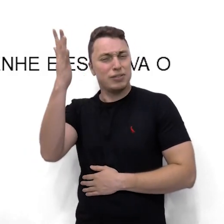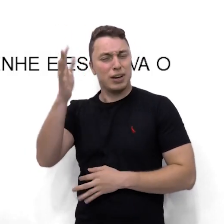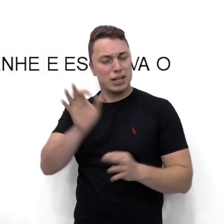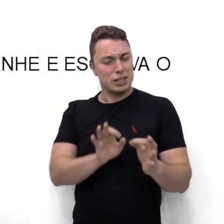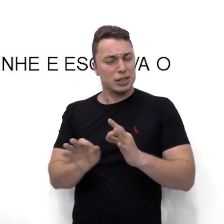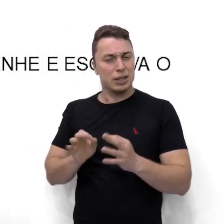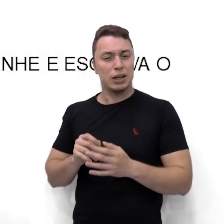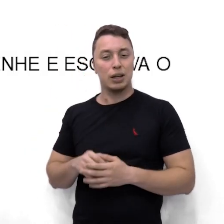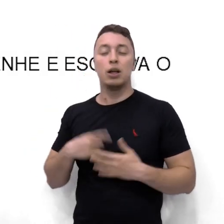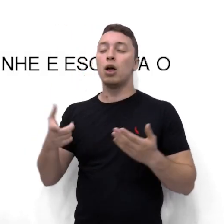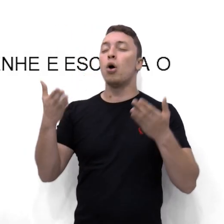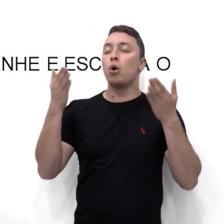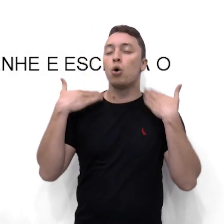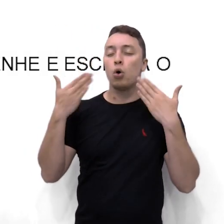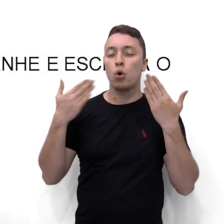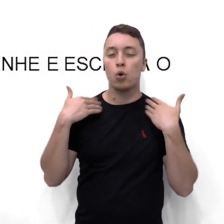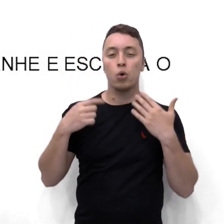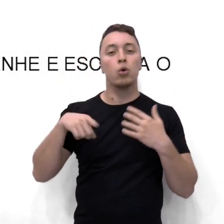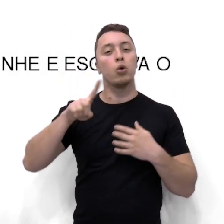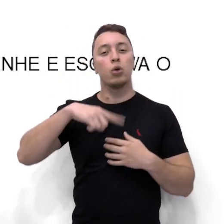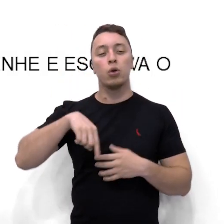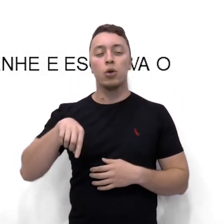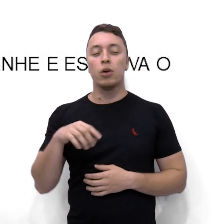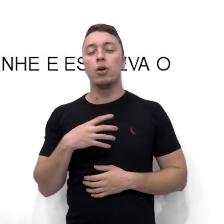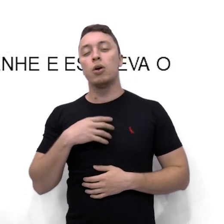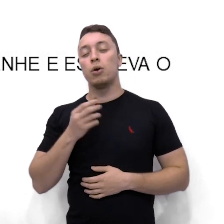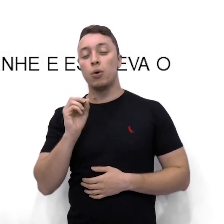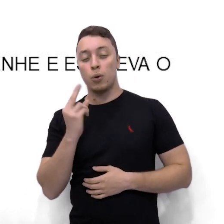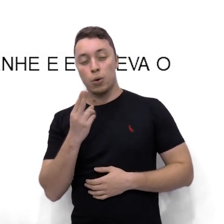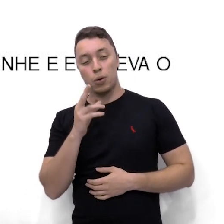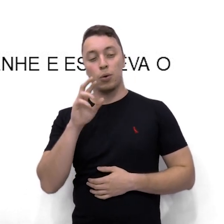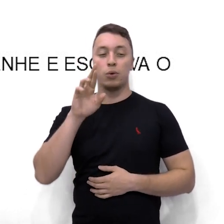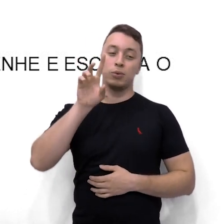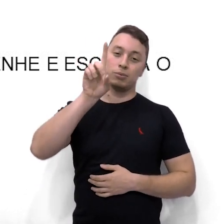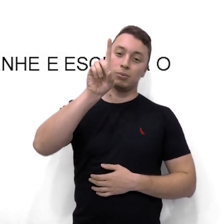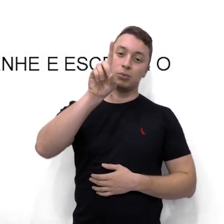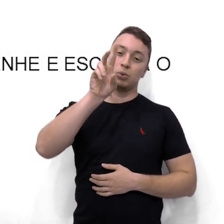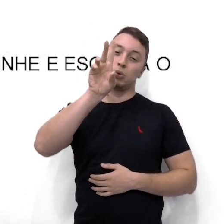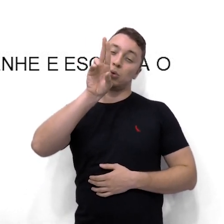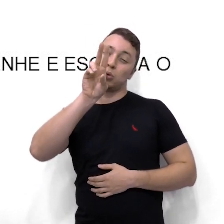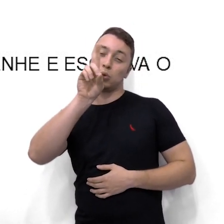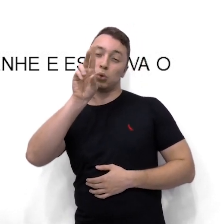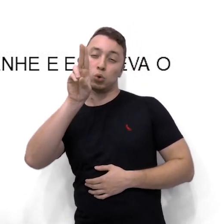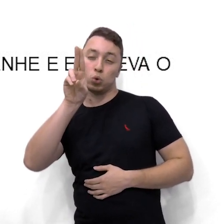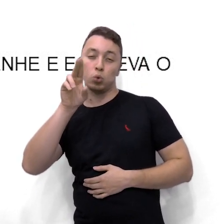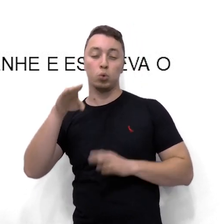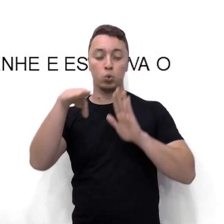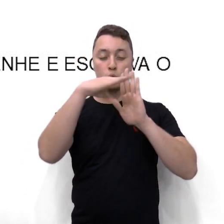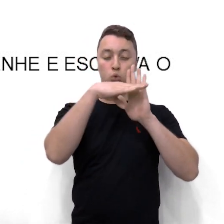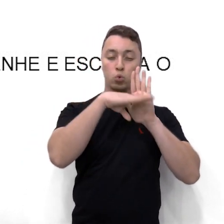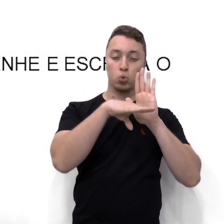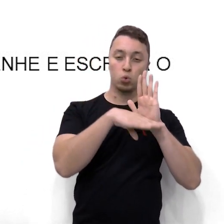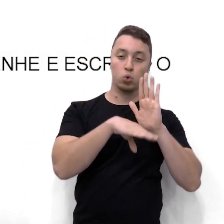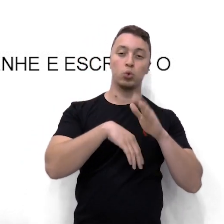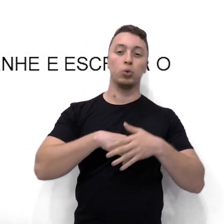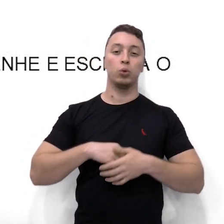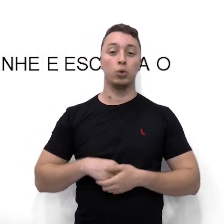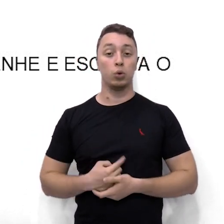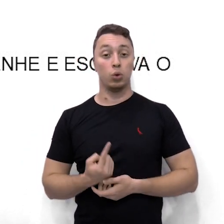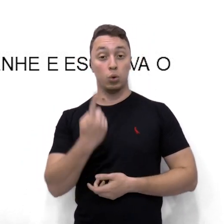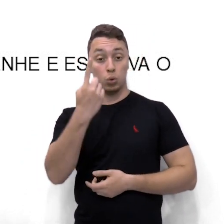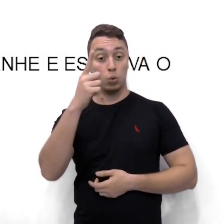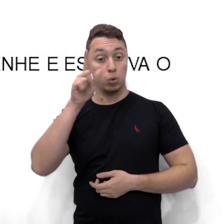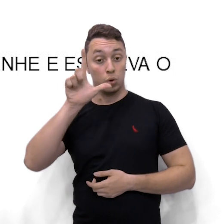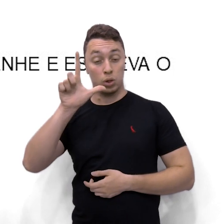verão, para nos refrescar, que tal um Dudu de frutas? Receita do Dudu, um litro de